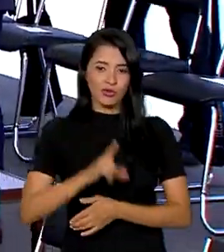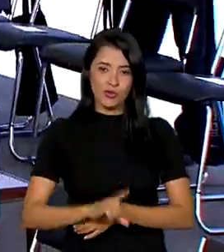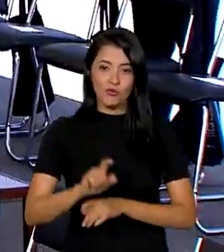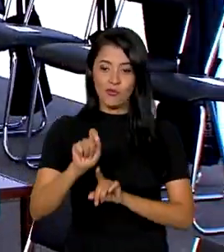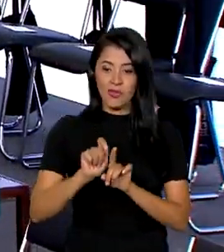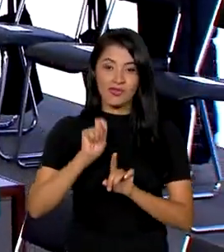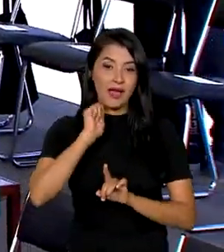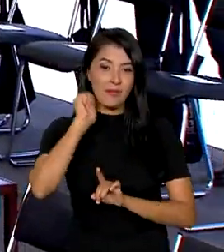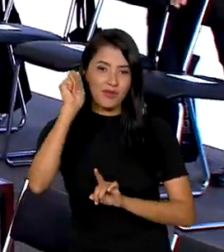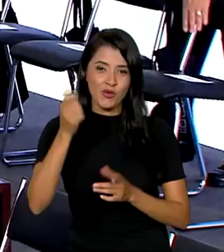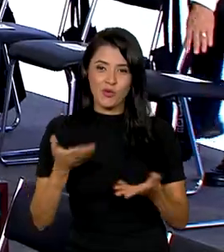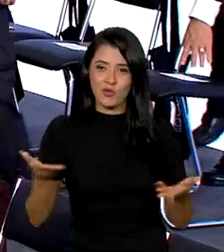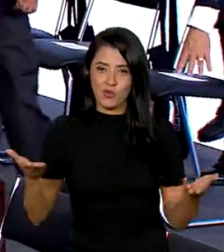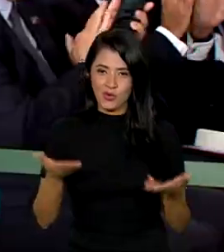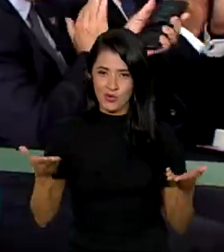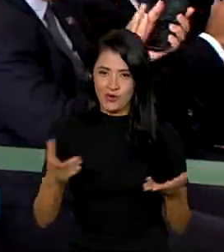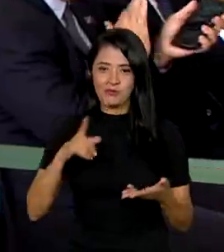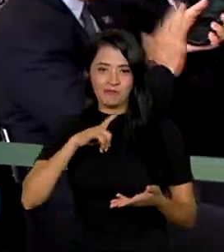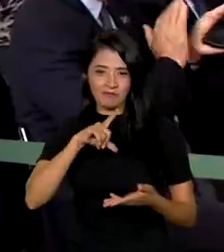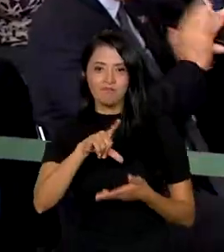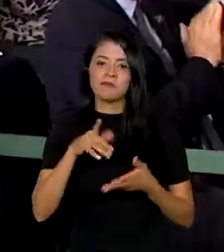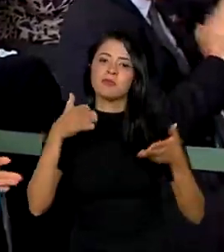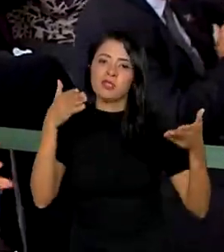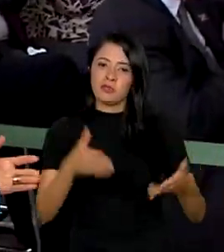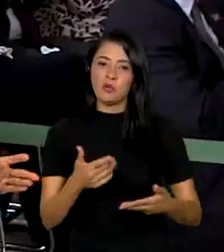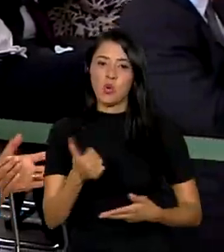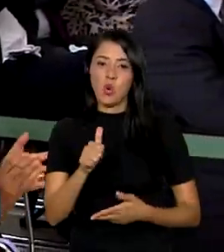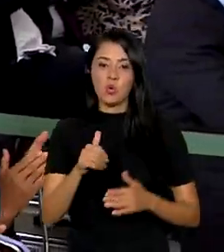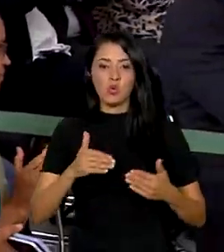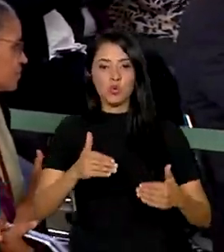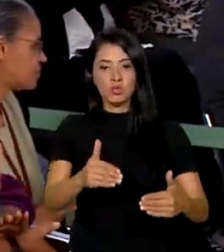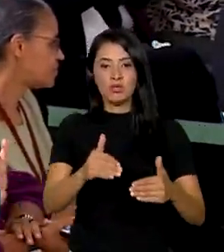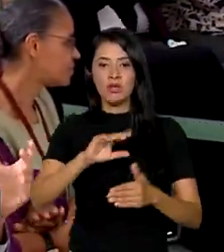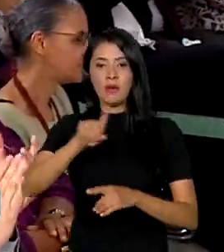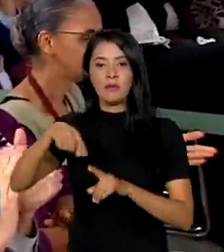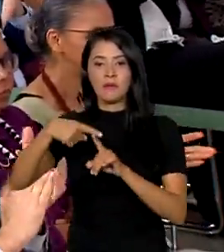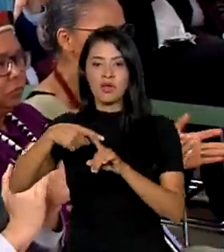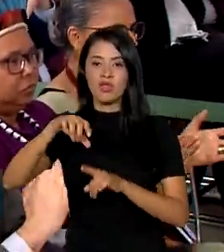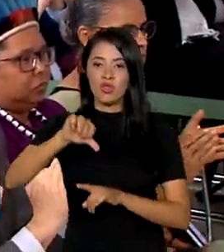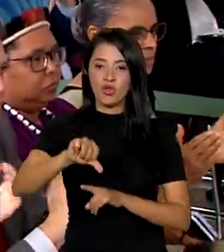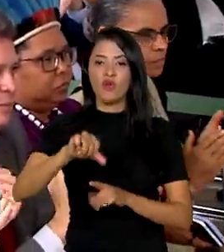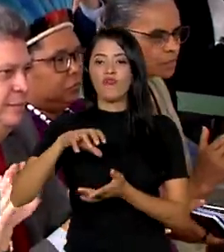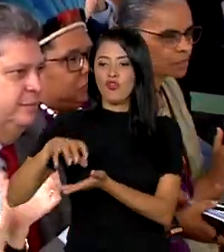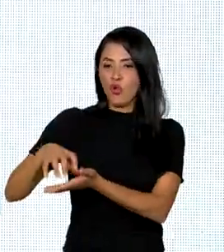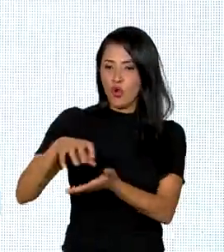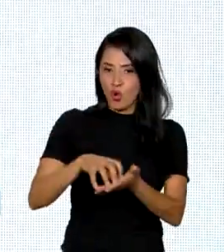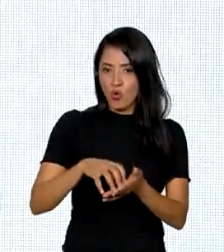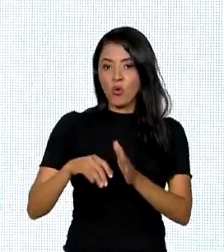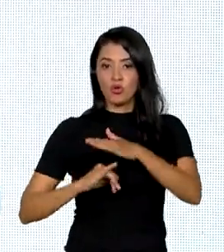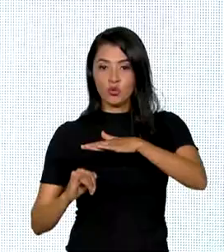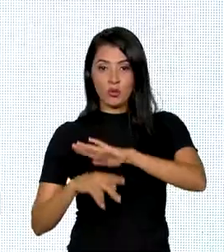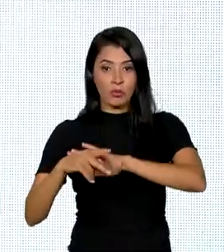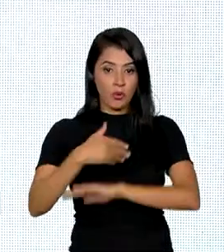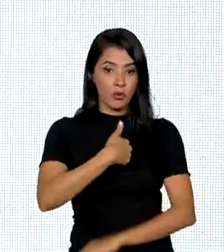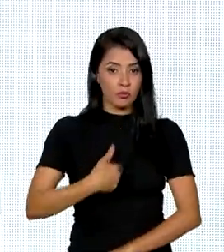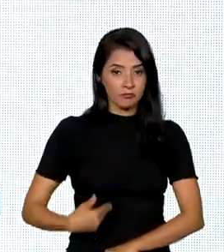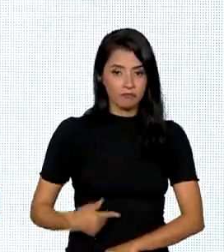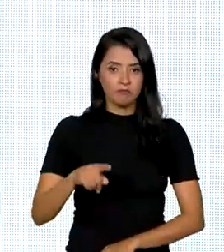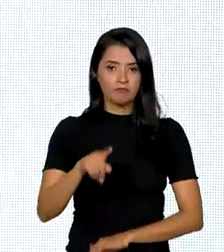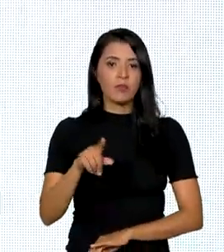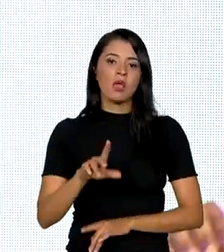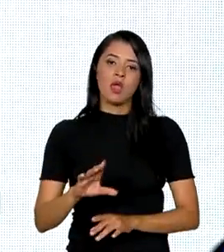deste ano e conta com a participação de 11 ministérios e nove órgãos e instituições públicas. A iniciativa é